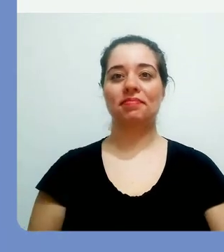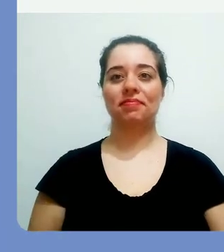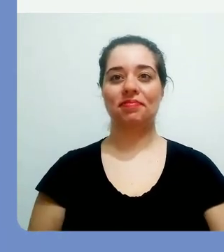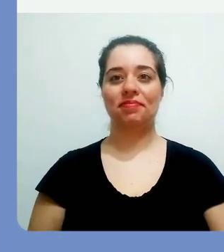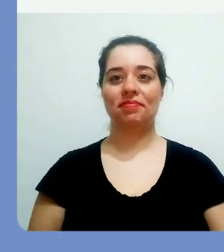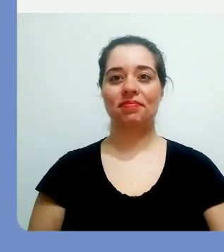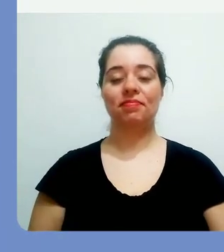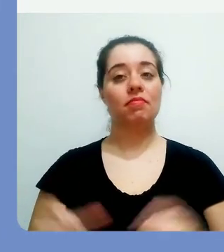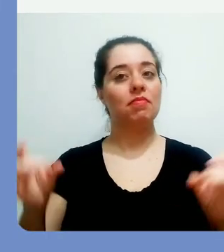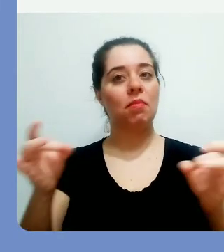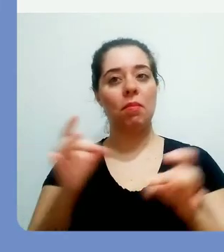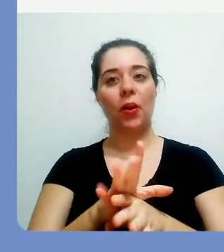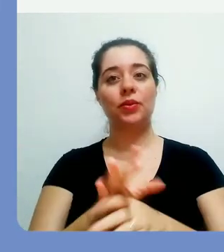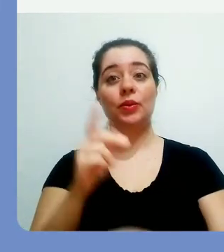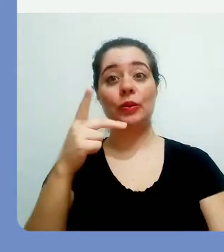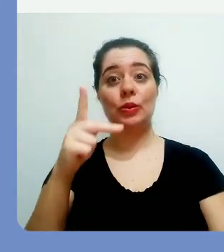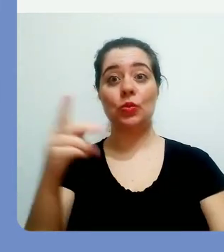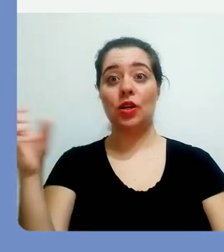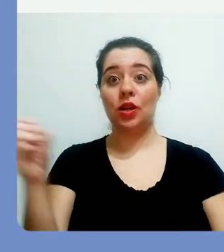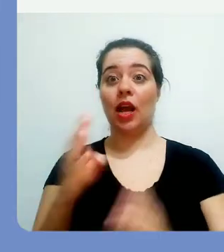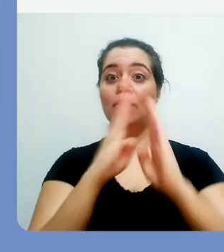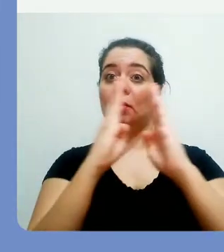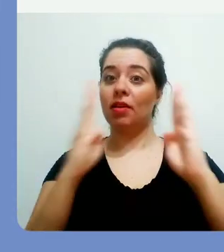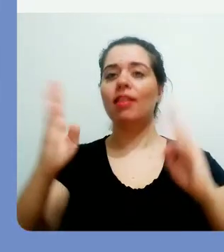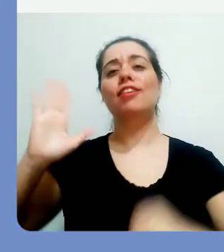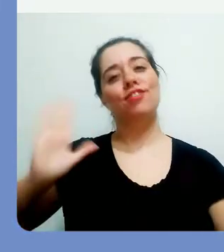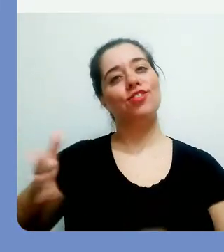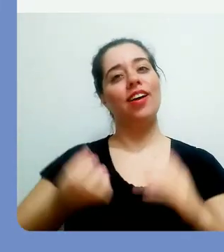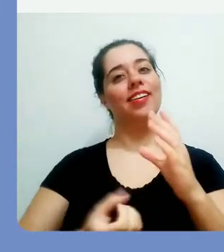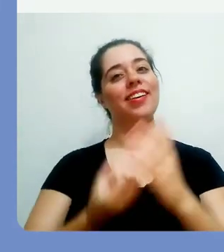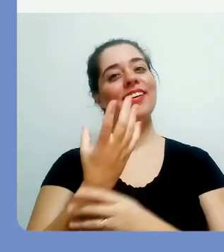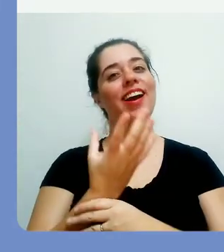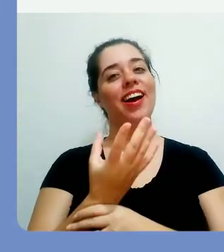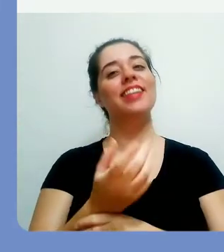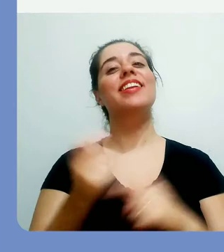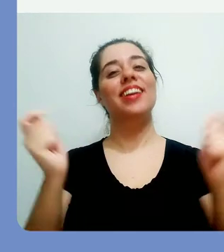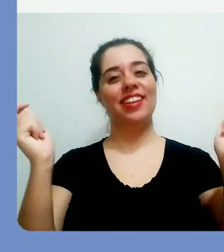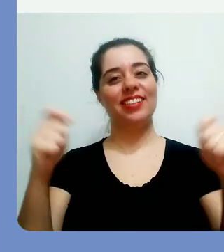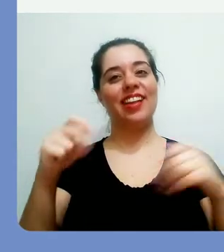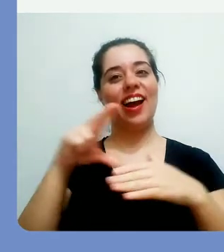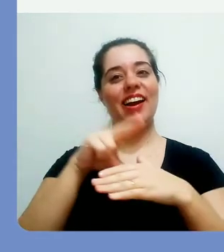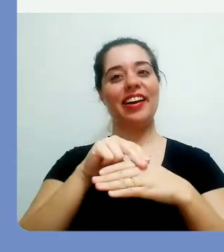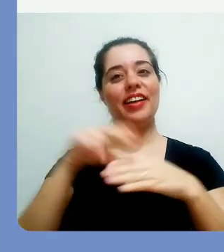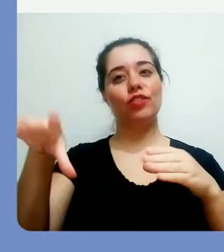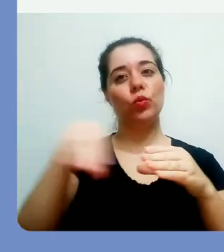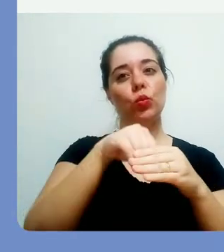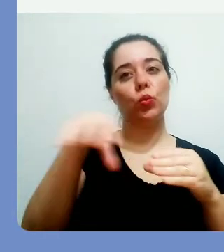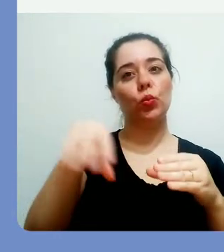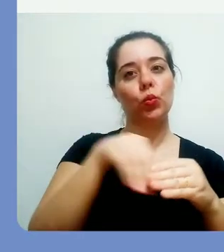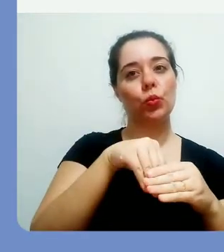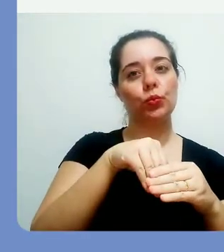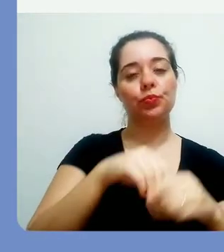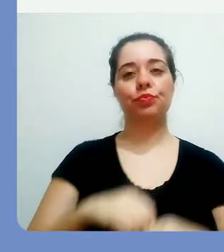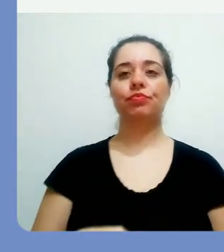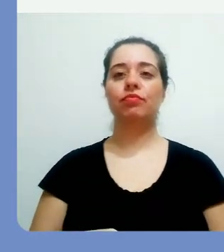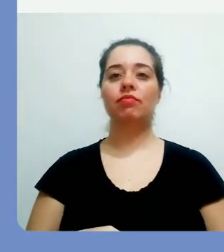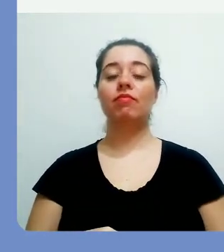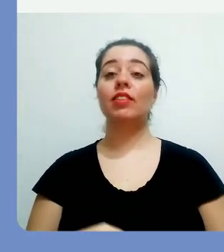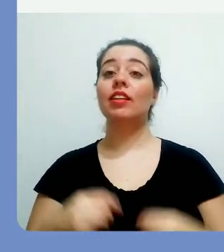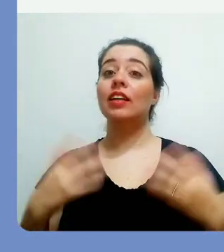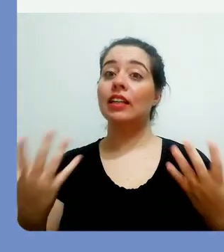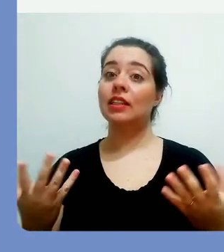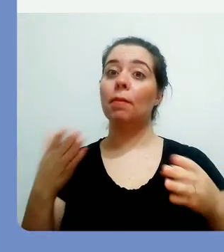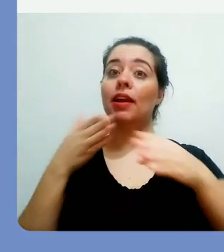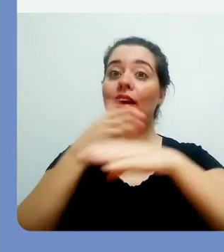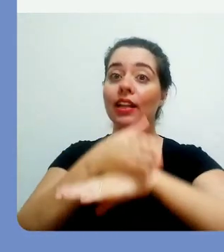clique em Enviar. Pronto, a sua nova biblioteca foi criada e está pronta para receber os seus arquivos.